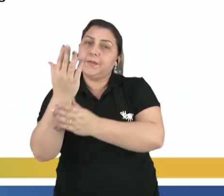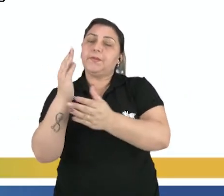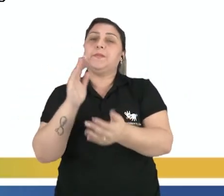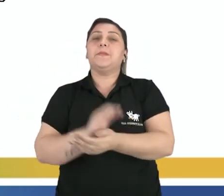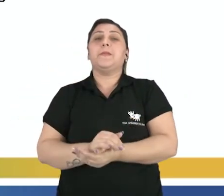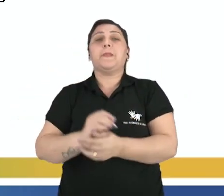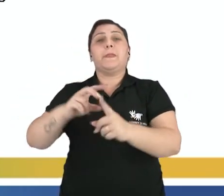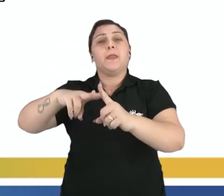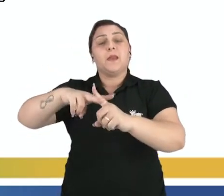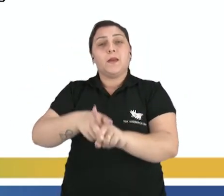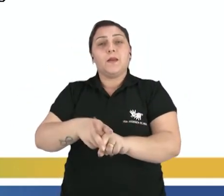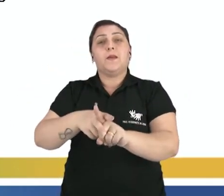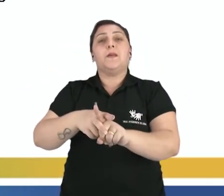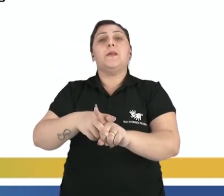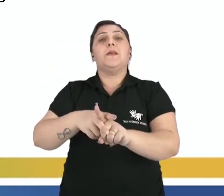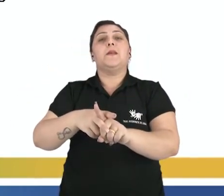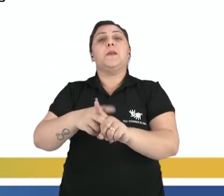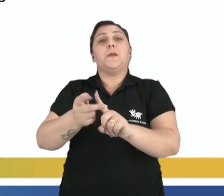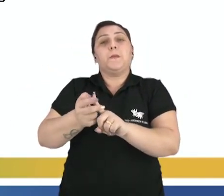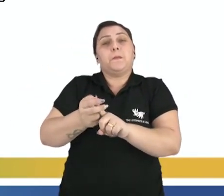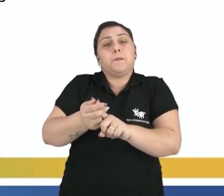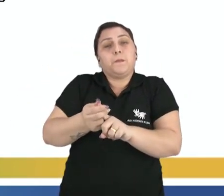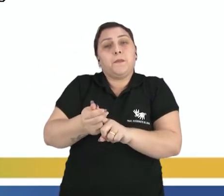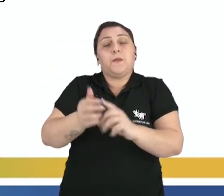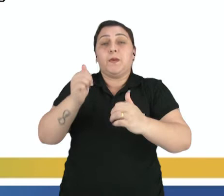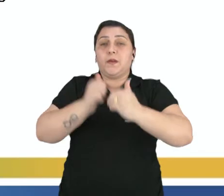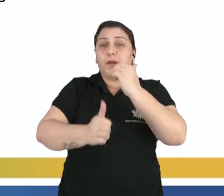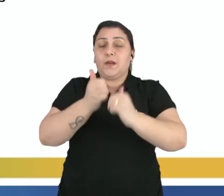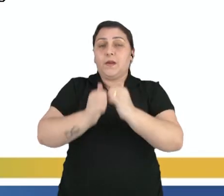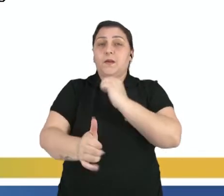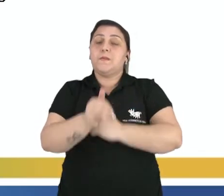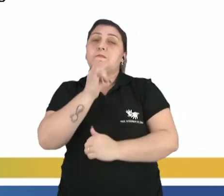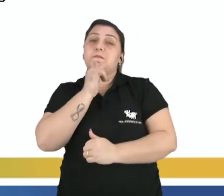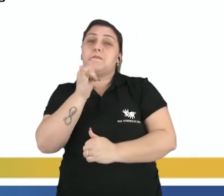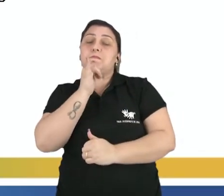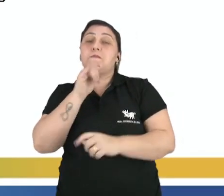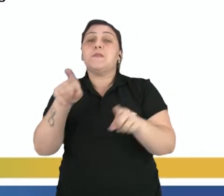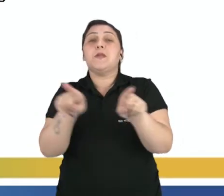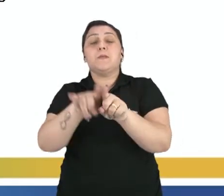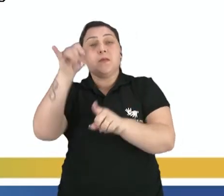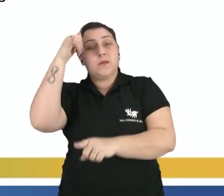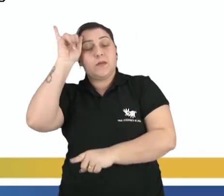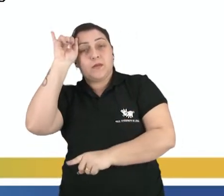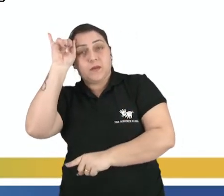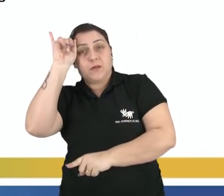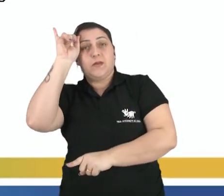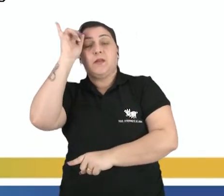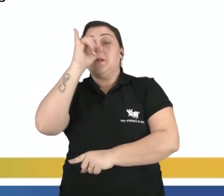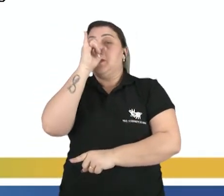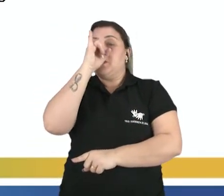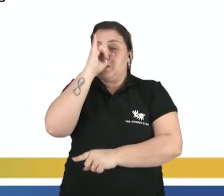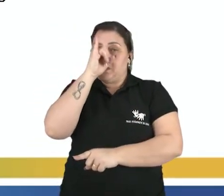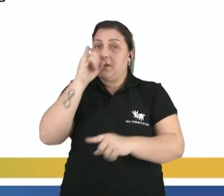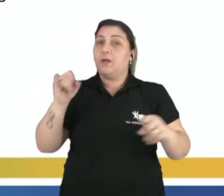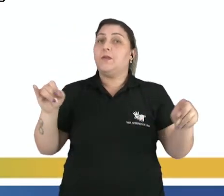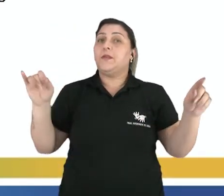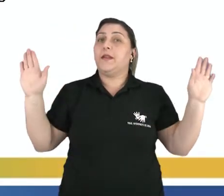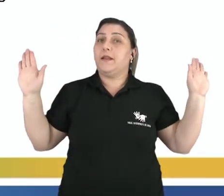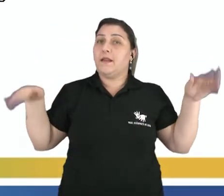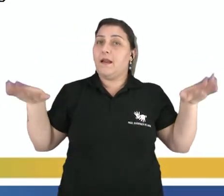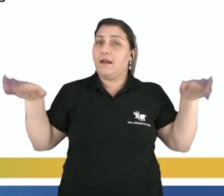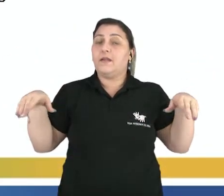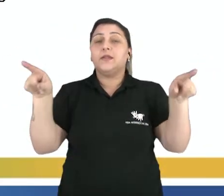de milho, de soja, de arroz, por exemplo, e também a produção de bovinos, suínos e aves. Elevar a produção,